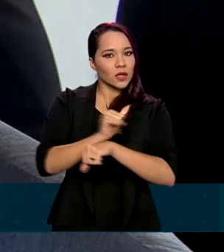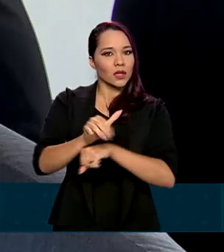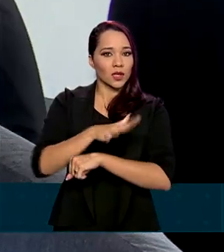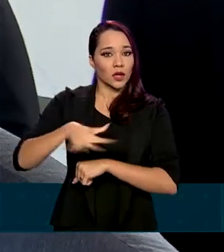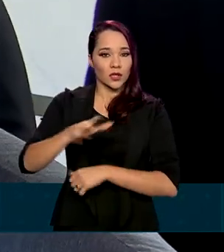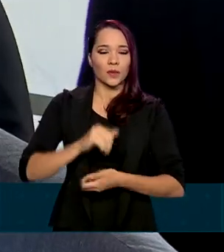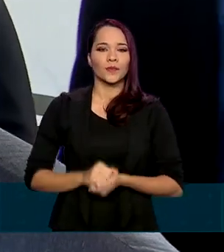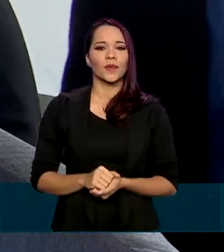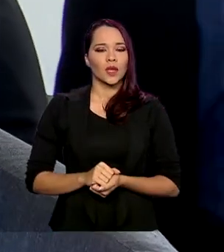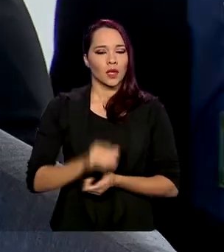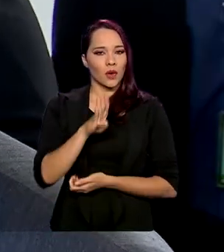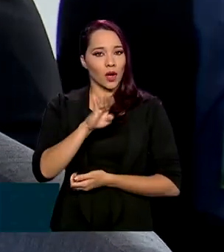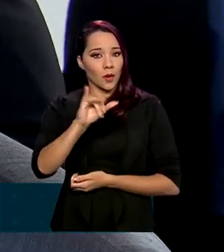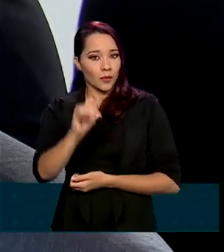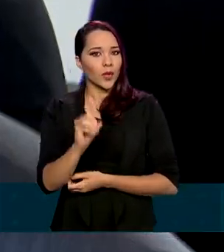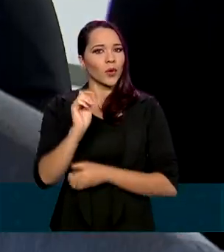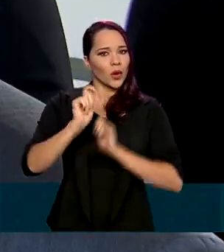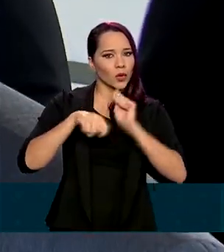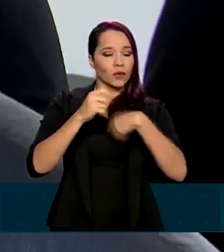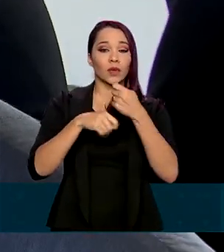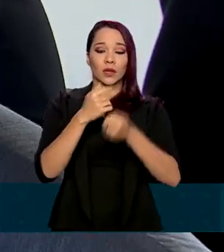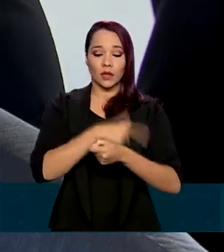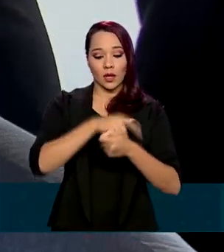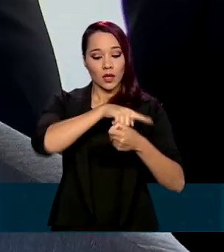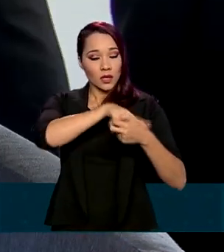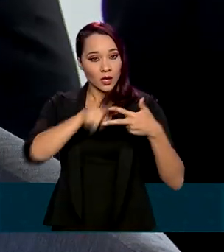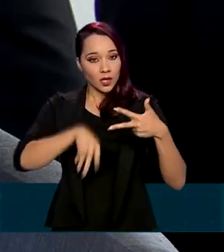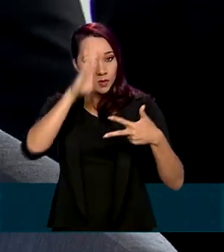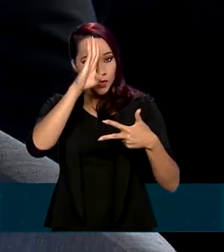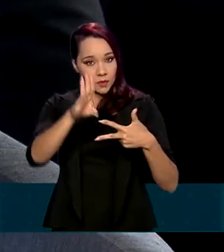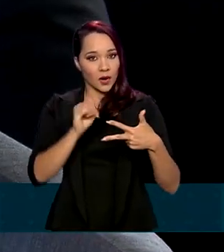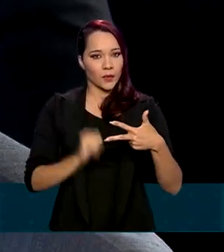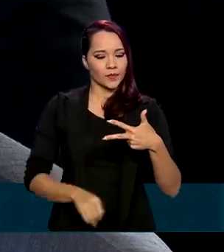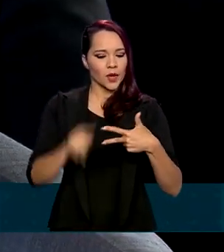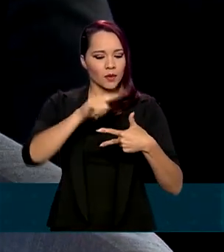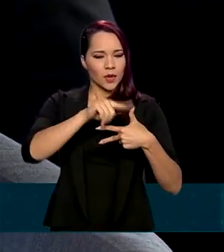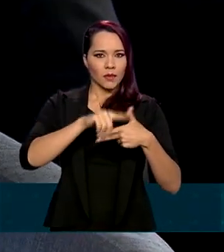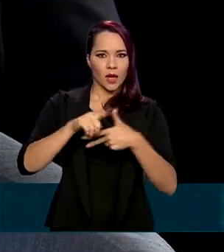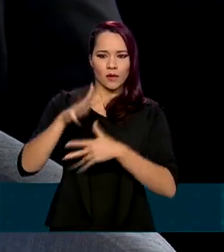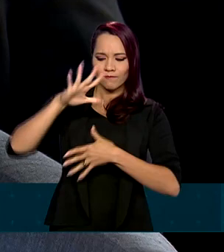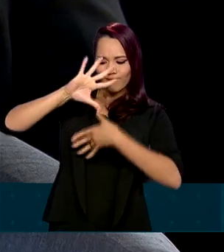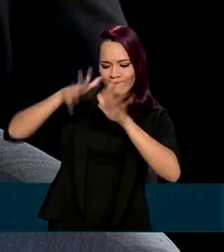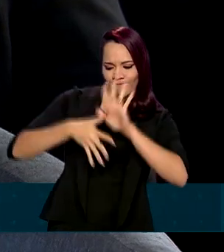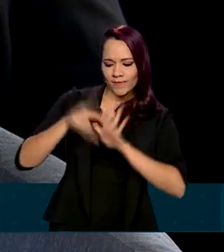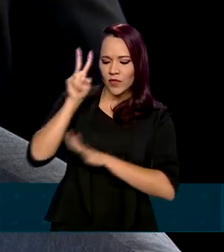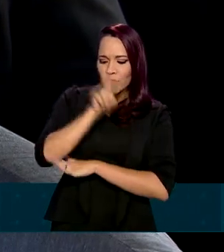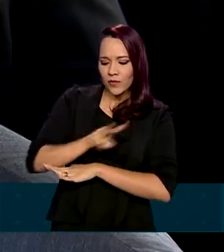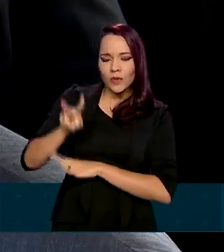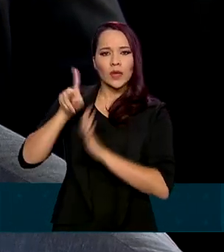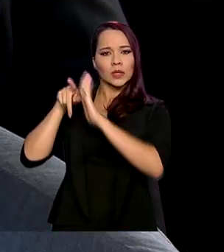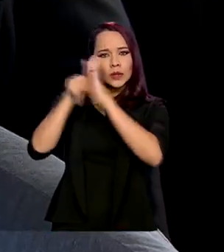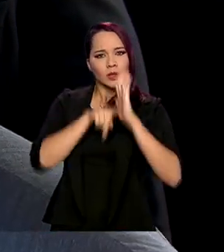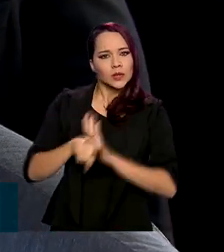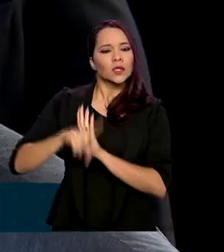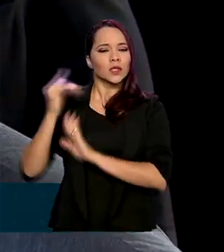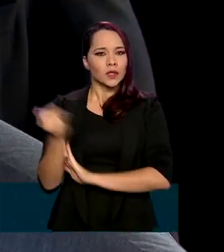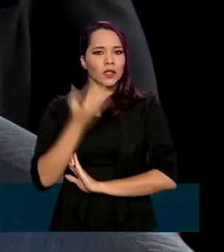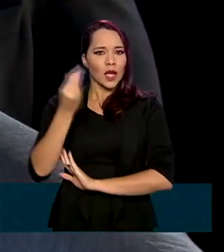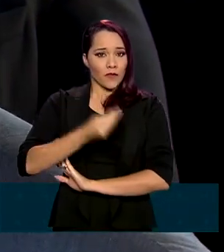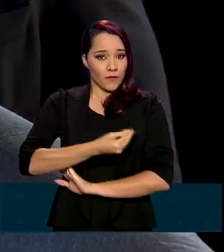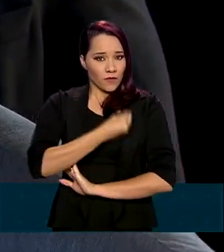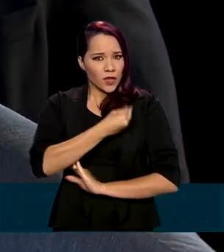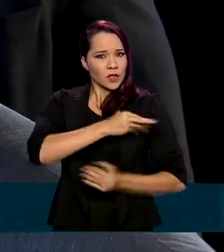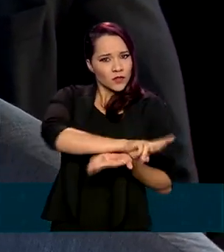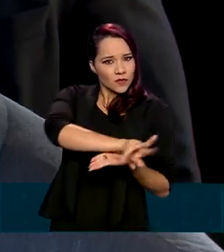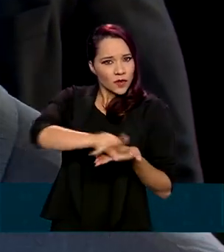bioeconomia tem três eixos estratégicos. Primeiro, gente mapear as cadeias de valor que estão integradas à biodiversidade